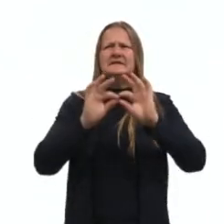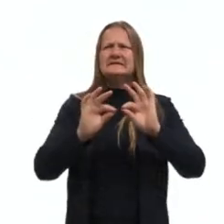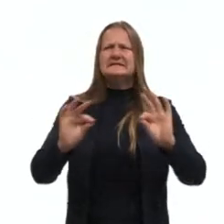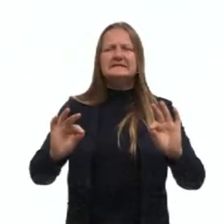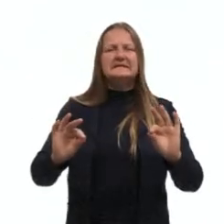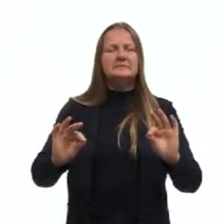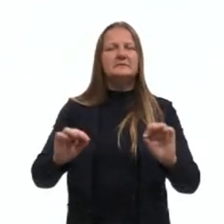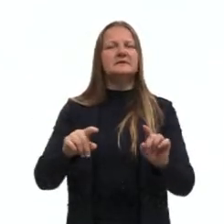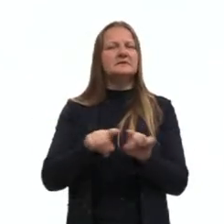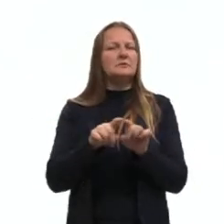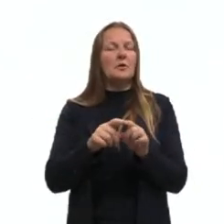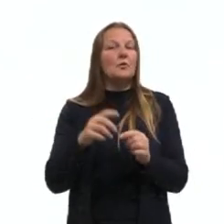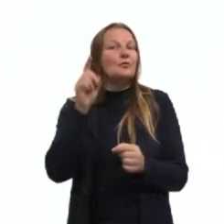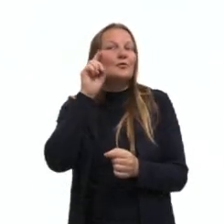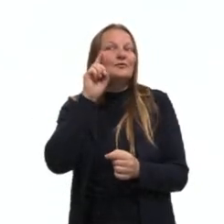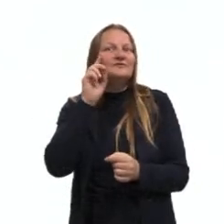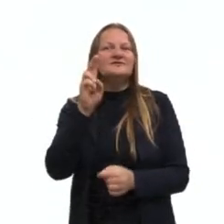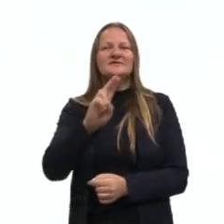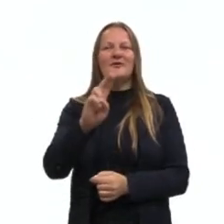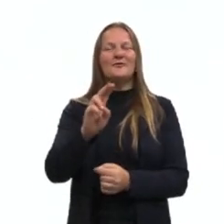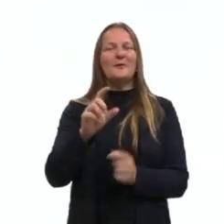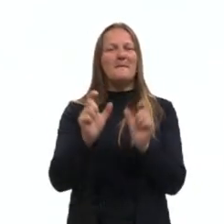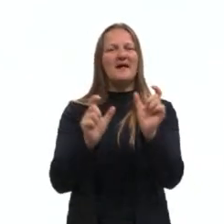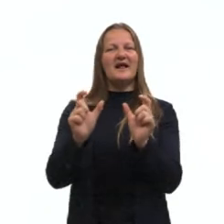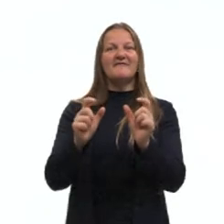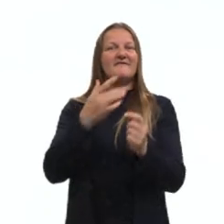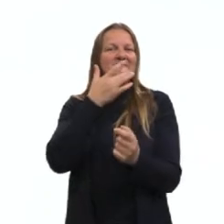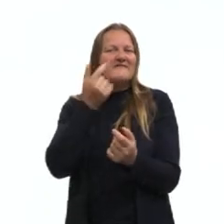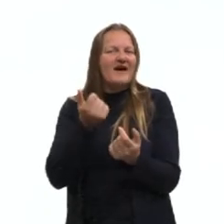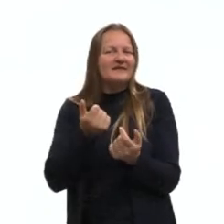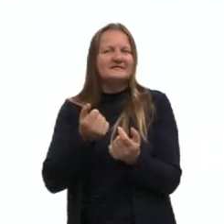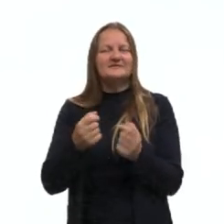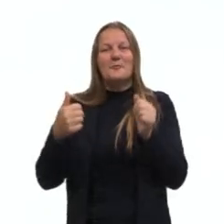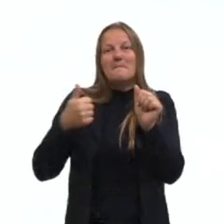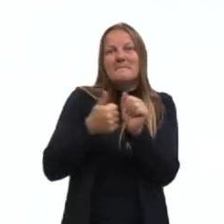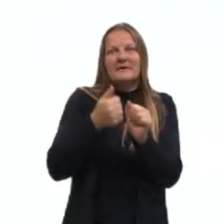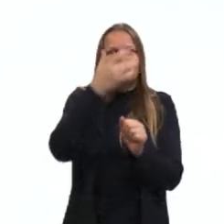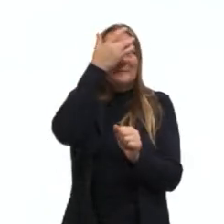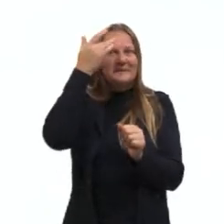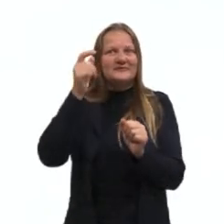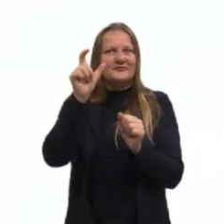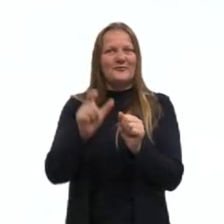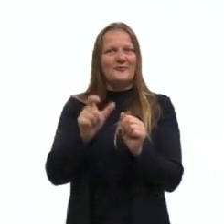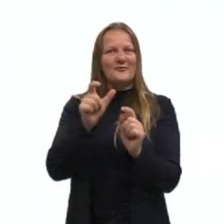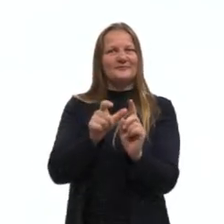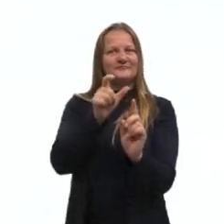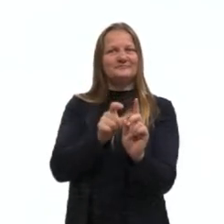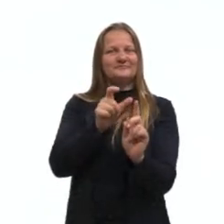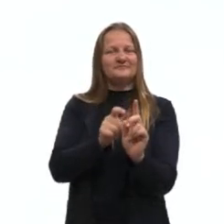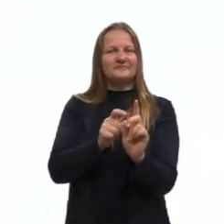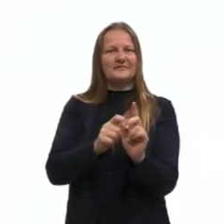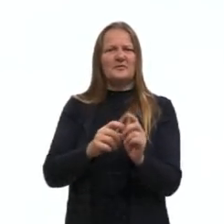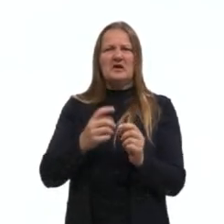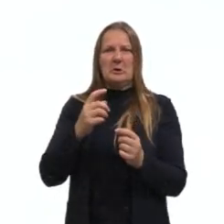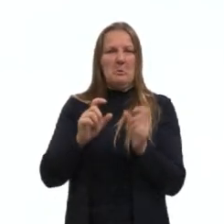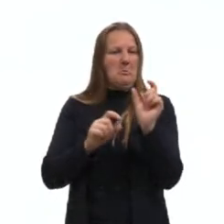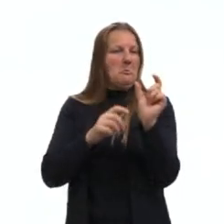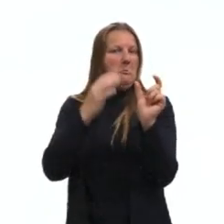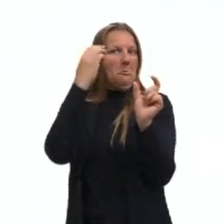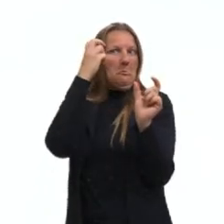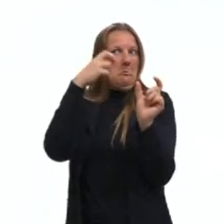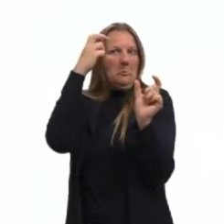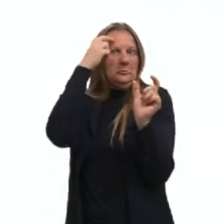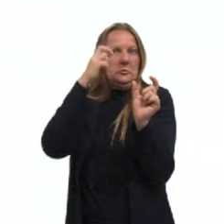e uma linguagem mais coloquial. Ou seja, uma linguagem muito mais próxima do nosso dia a dia. Não é nada muito rebuscado.